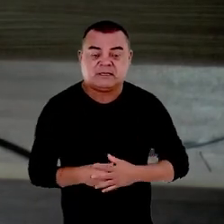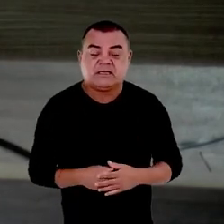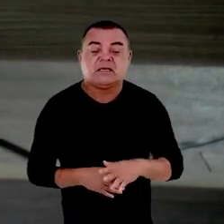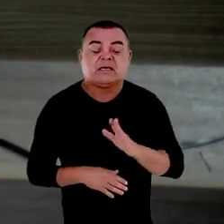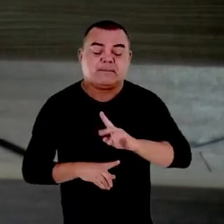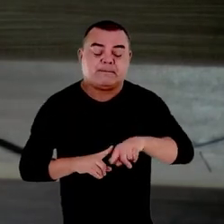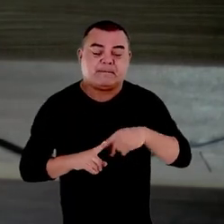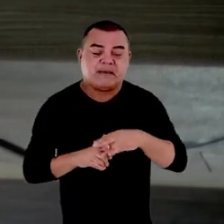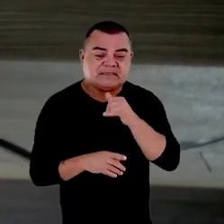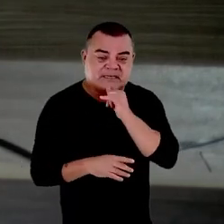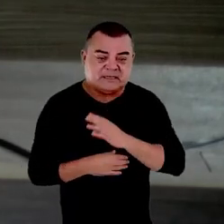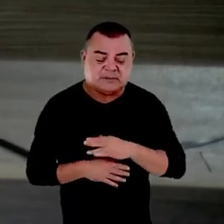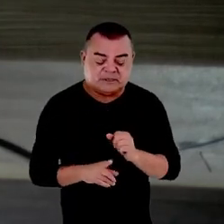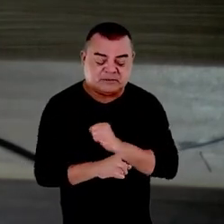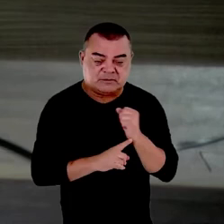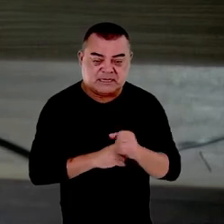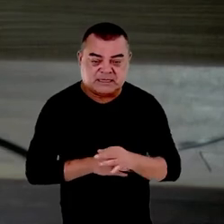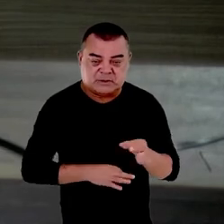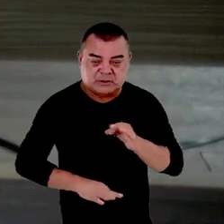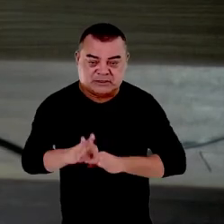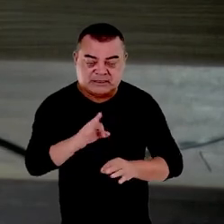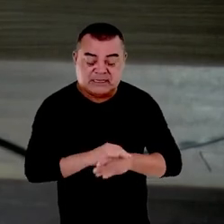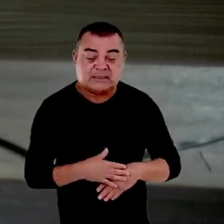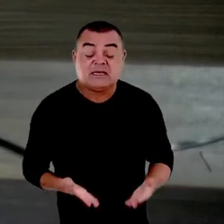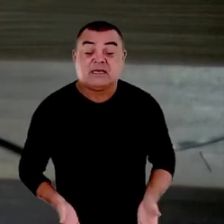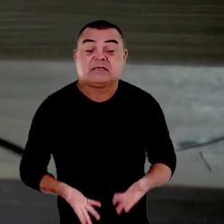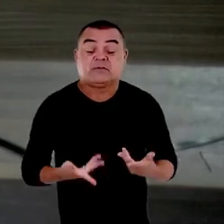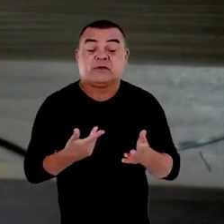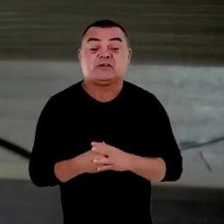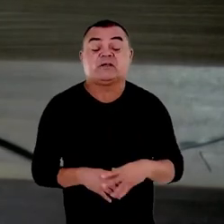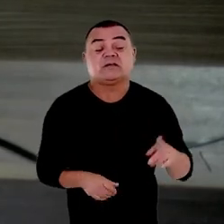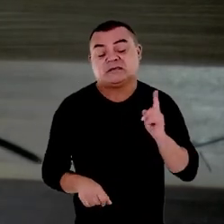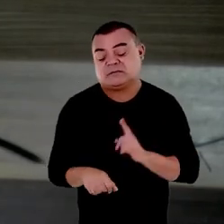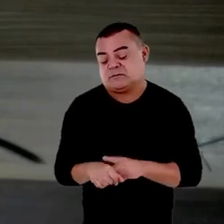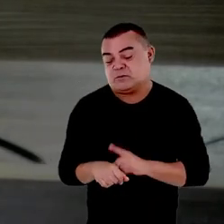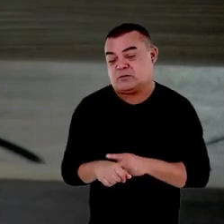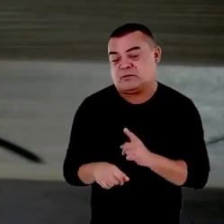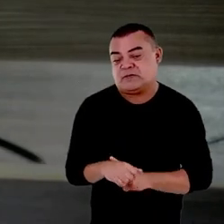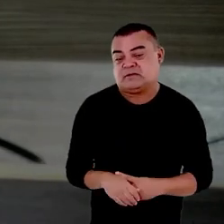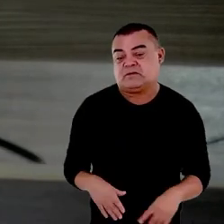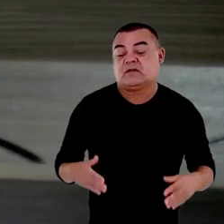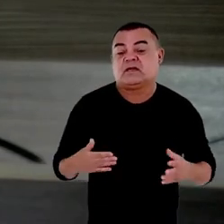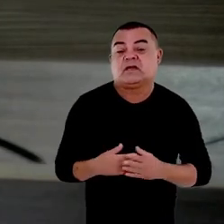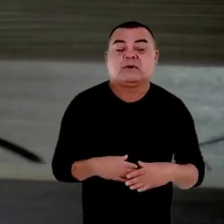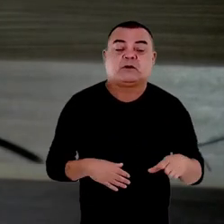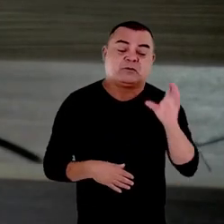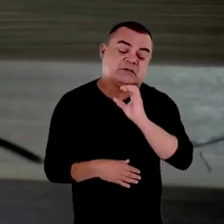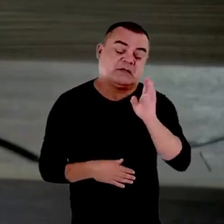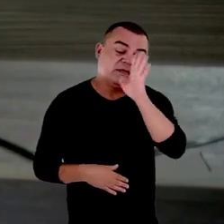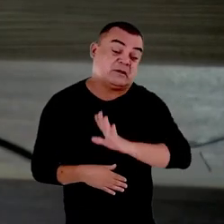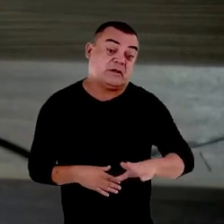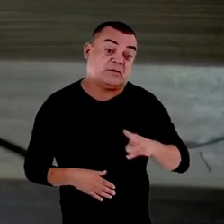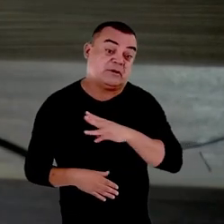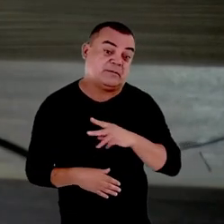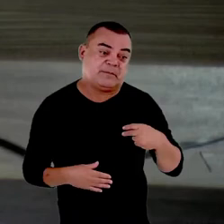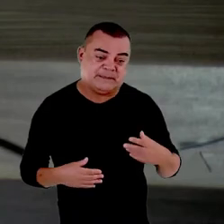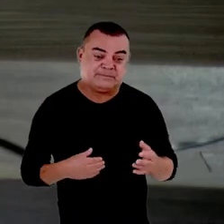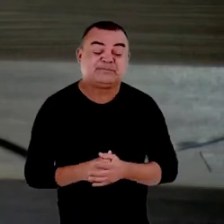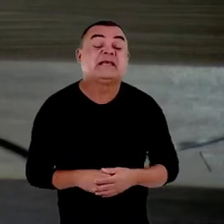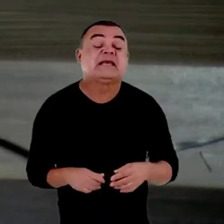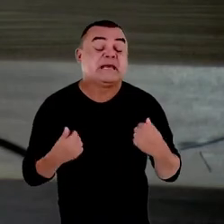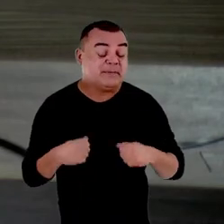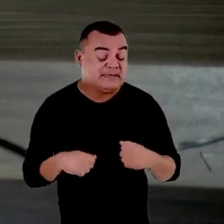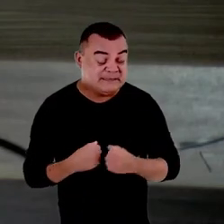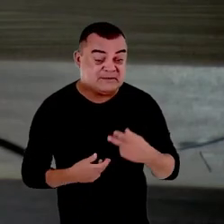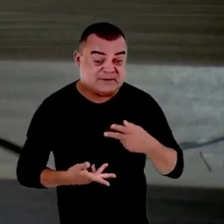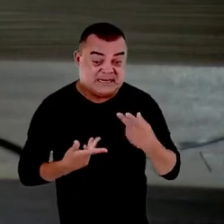ainda pela sociedade organizada que prestigia mais este momento emblemático para o Conselho Nacional do Ministério Público mas é preciso